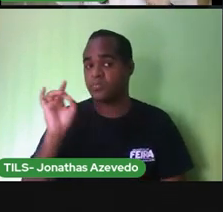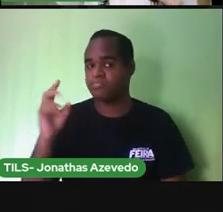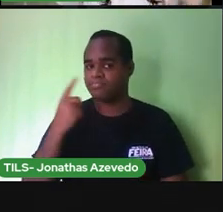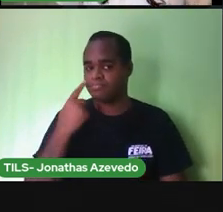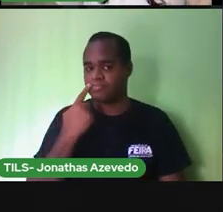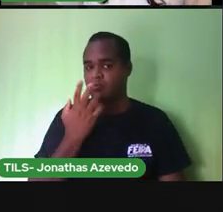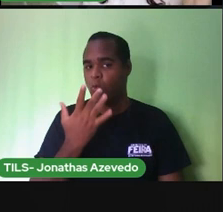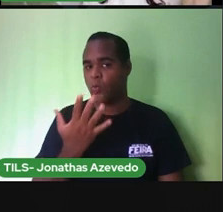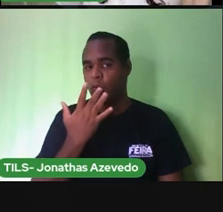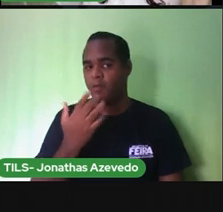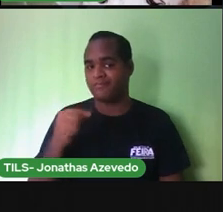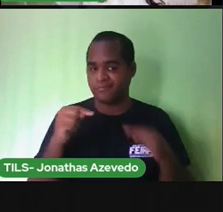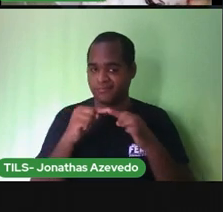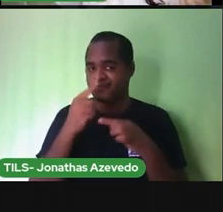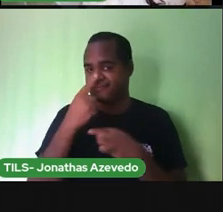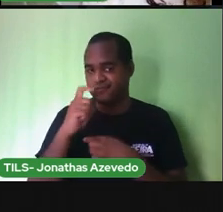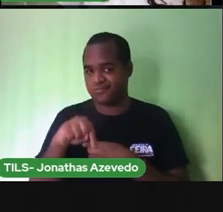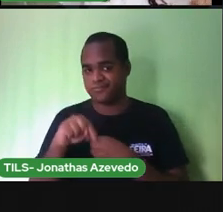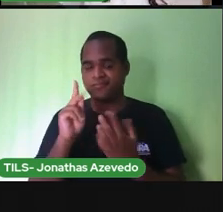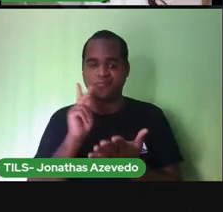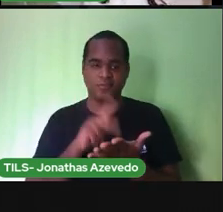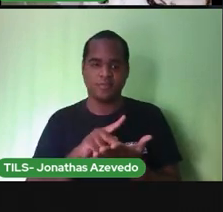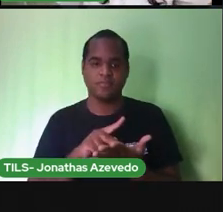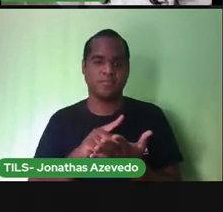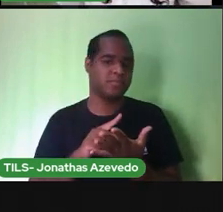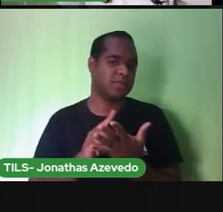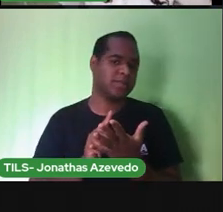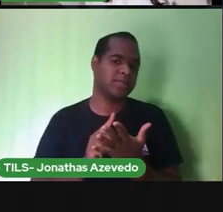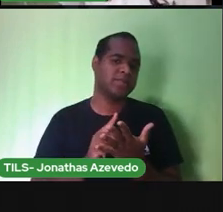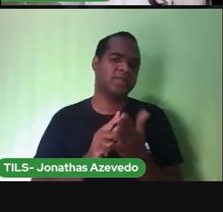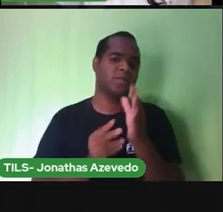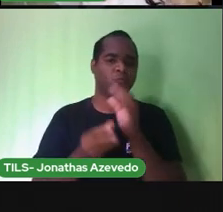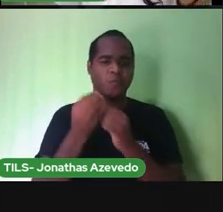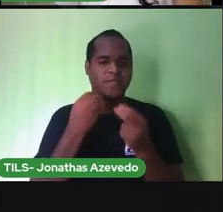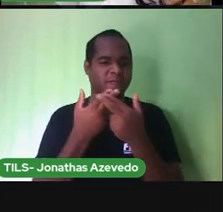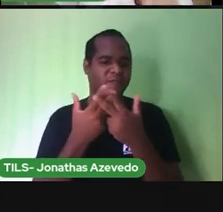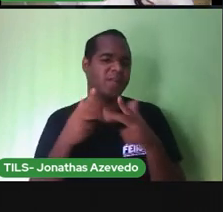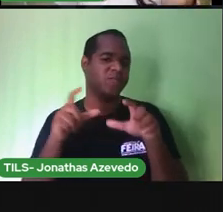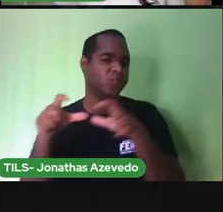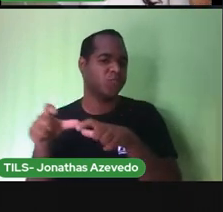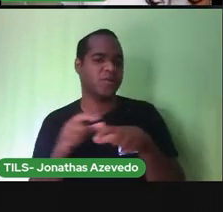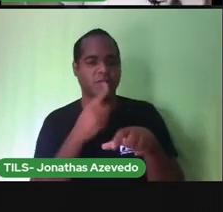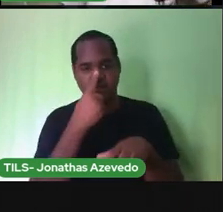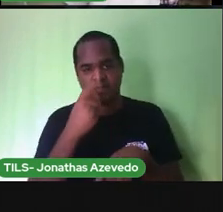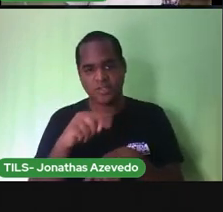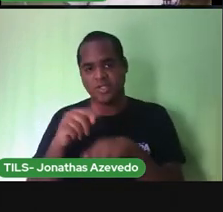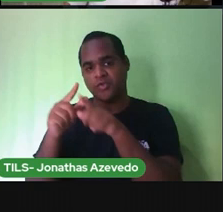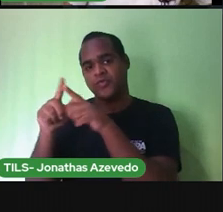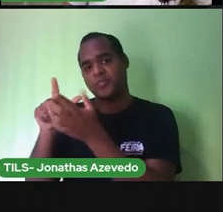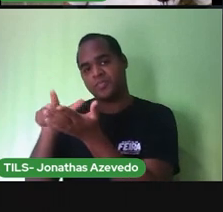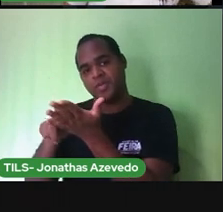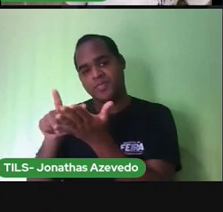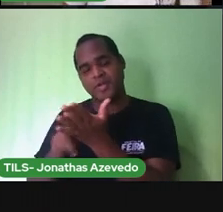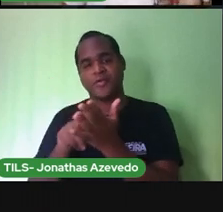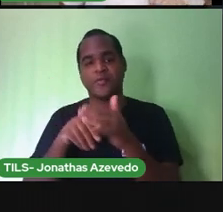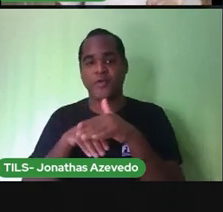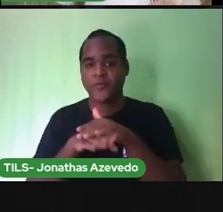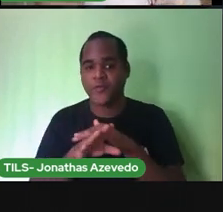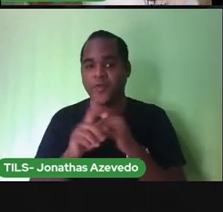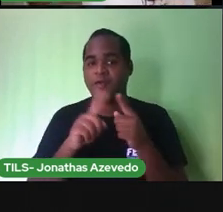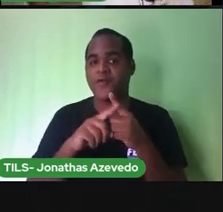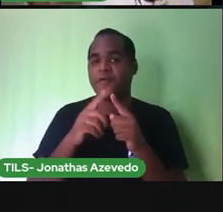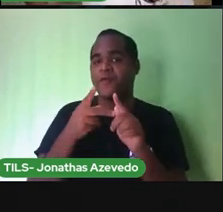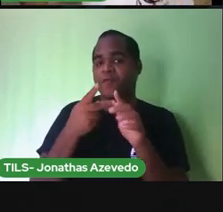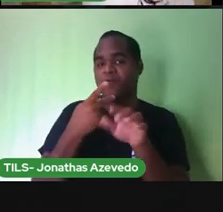de lixo o resto de comida vai pra uma lixeira o papel pra uma lixeira o vidro pra uma